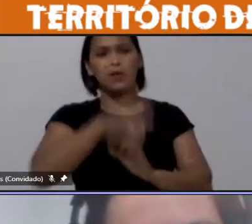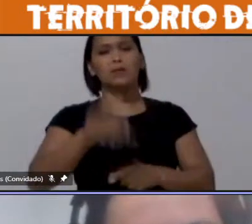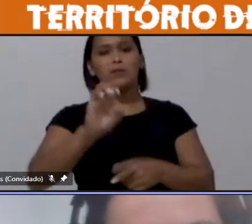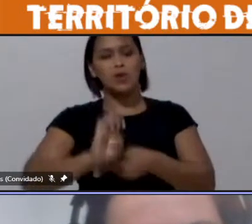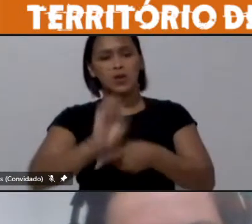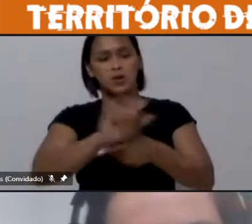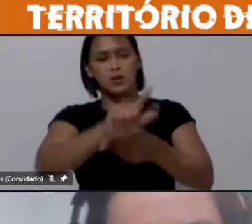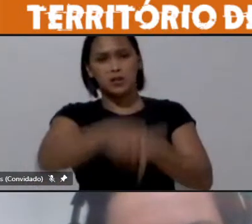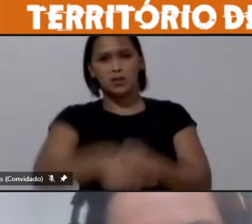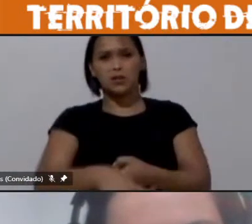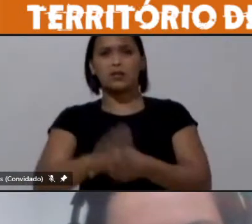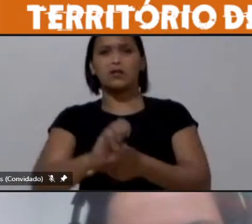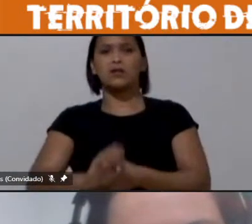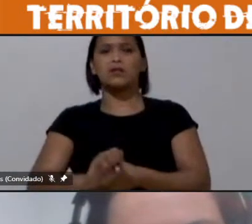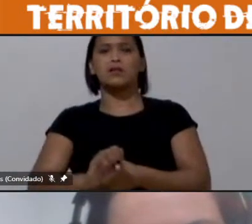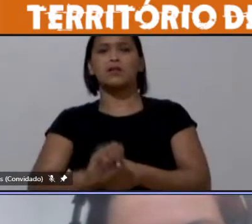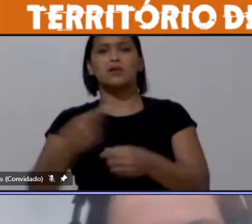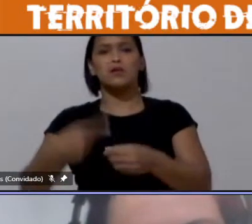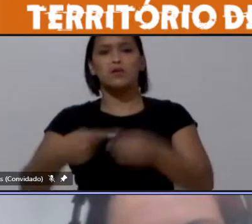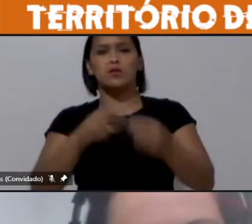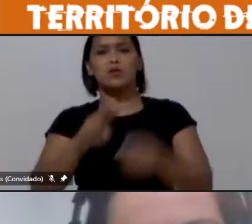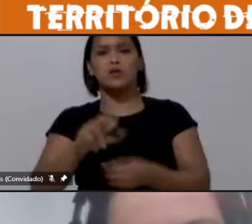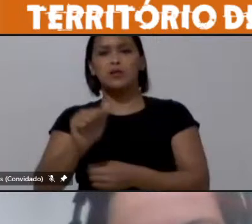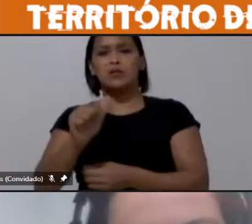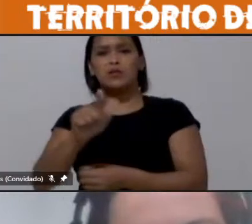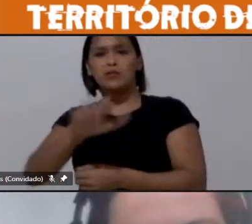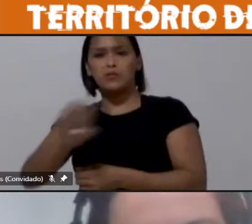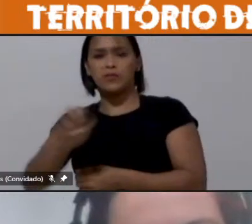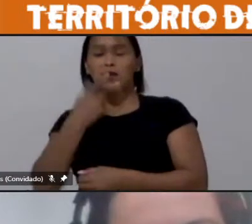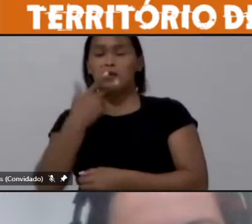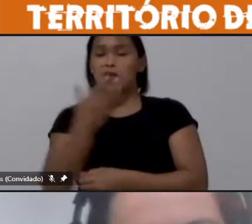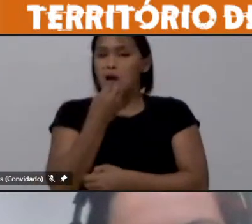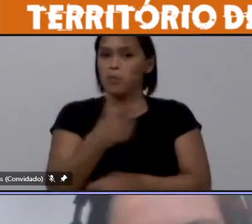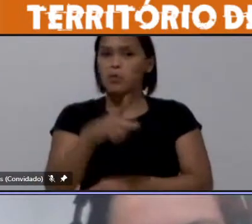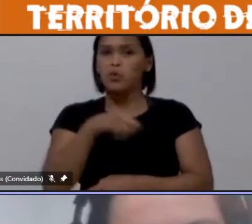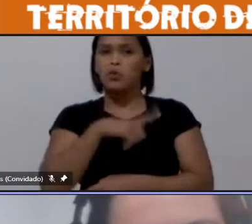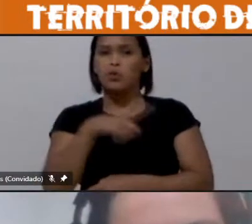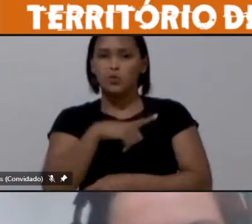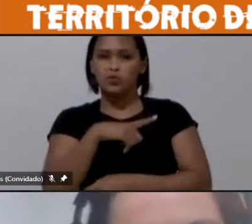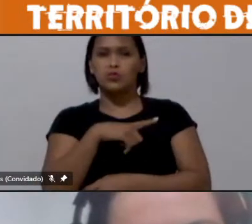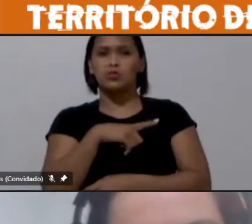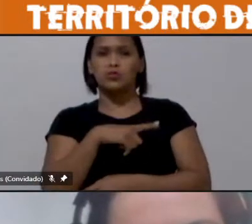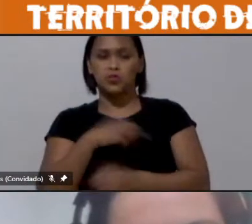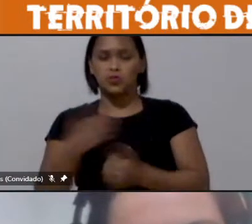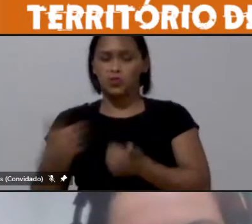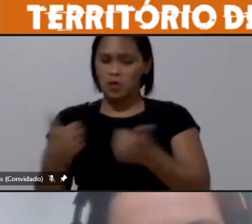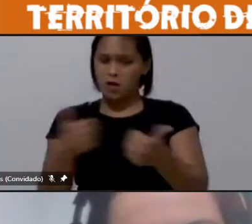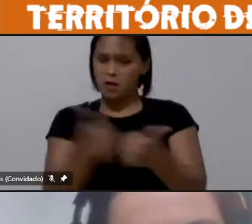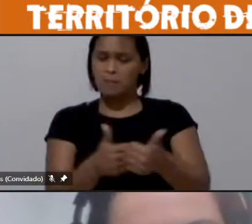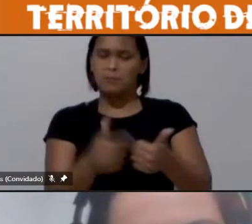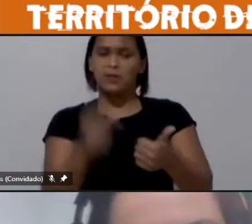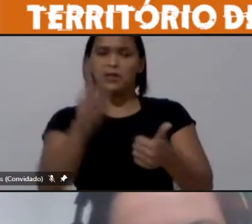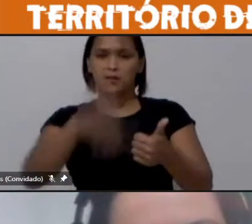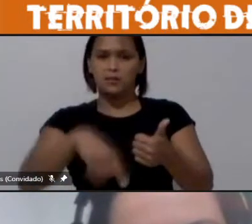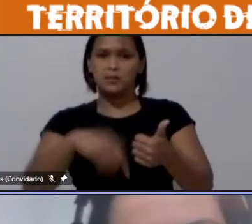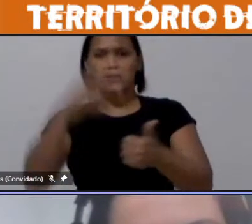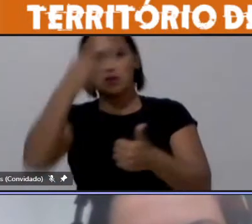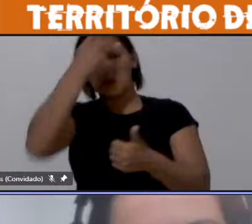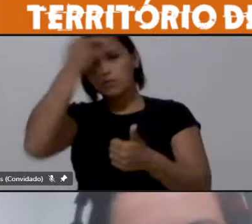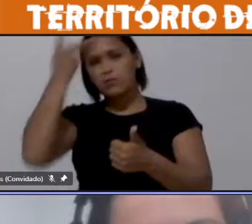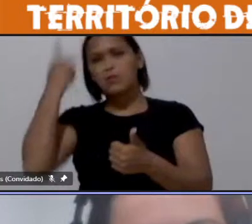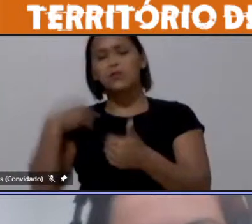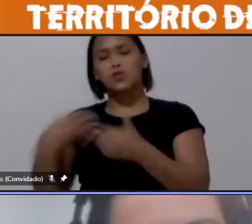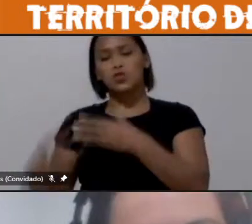território da região metropolitana do Vale do Paraíba é muito bom a gente ter uma parceira uma pessoa que